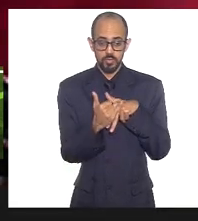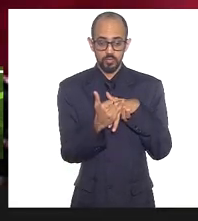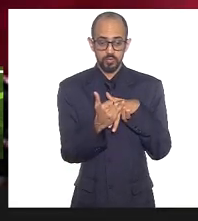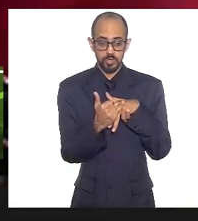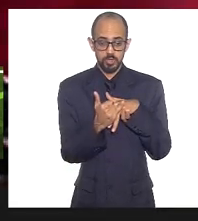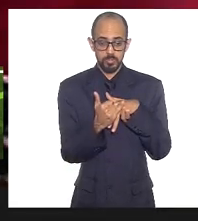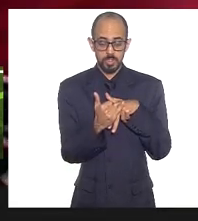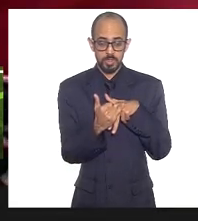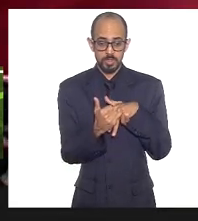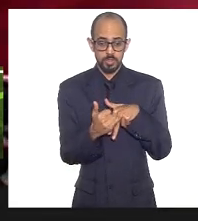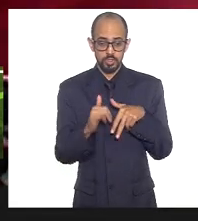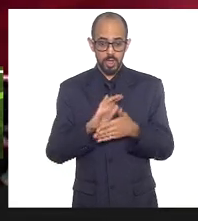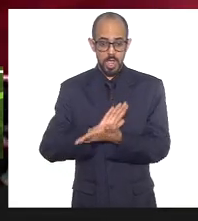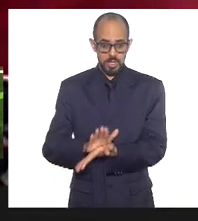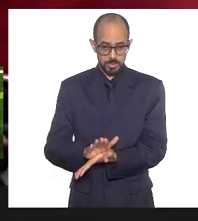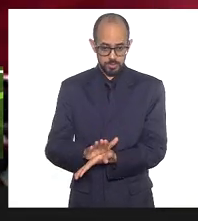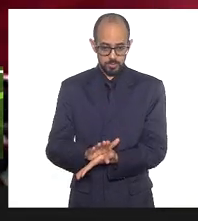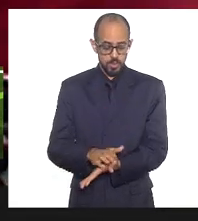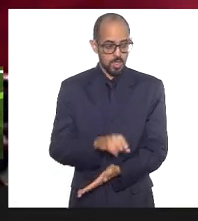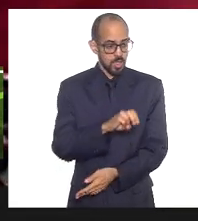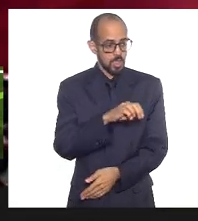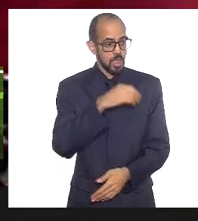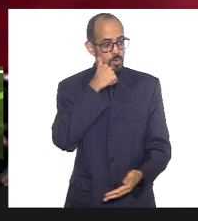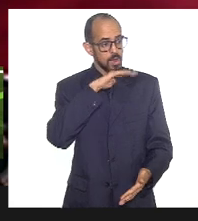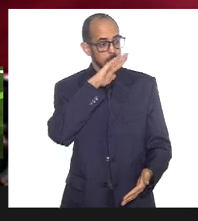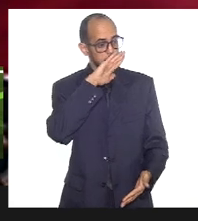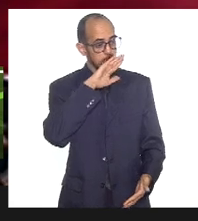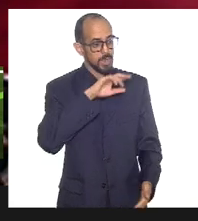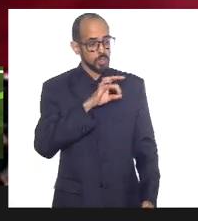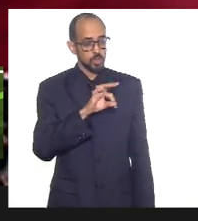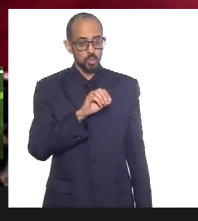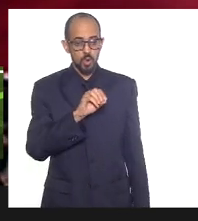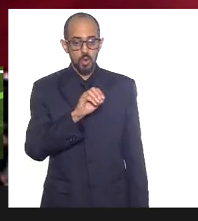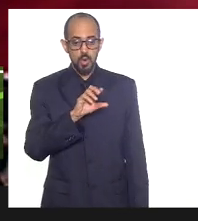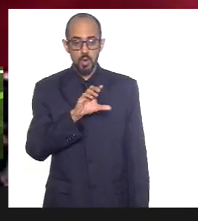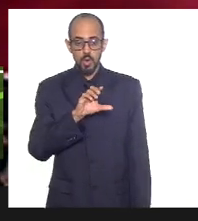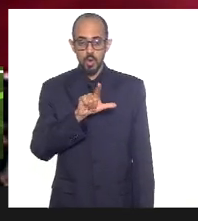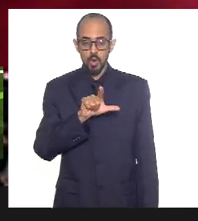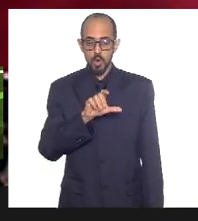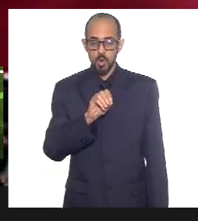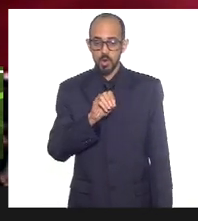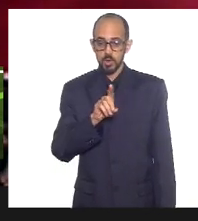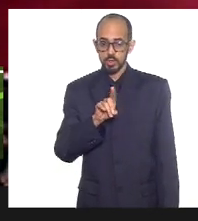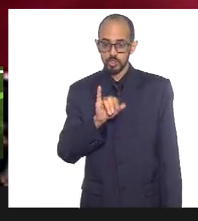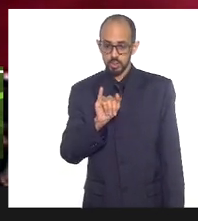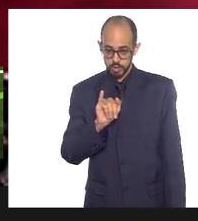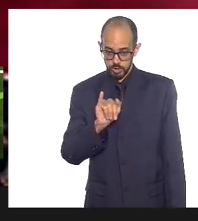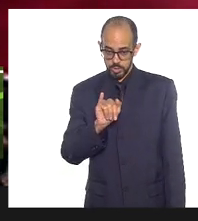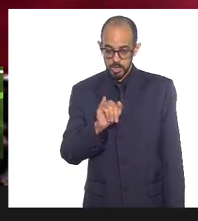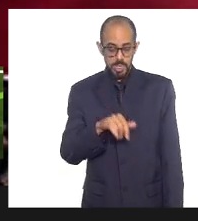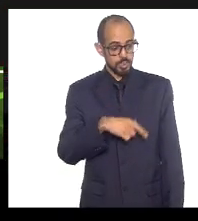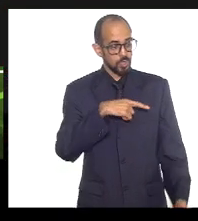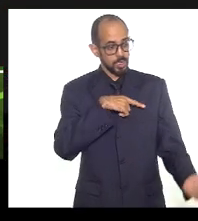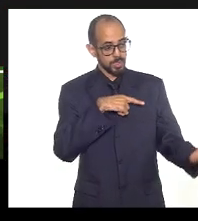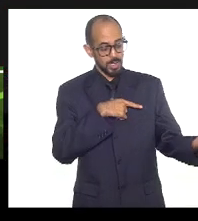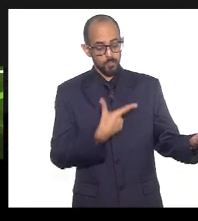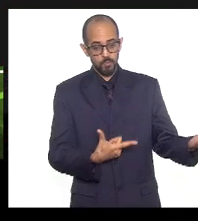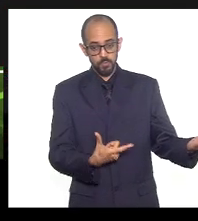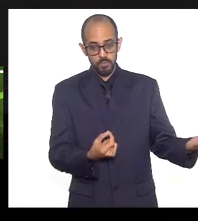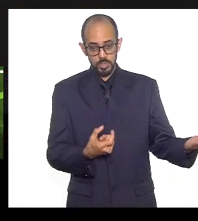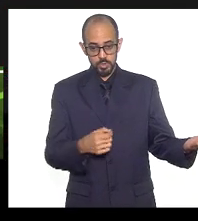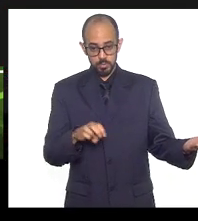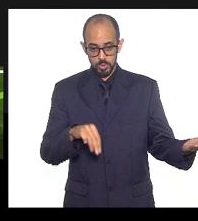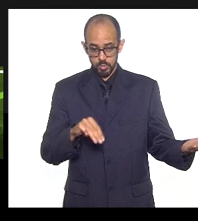religioso. Mãe Togodi, a palavra é sua. A senhora tem 20 minutos para a sua exposição,